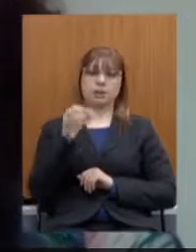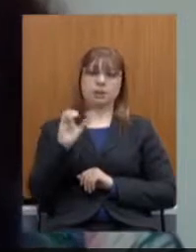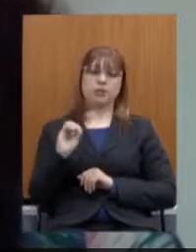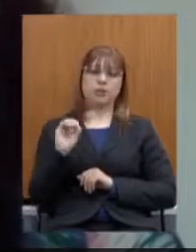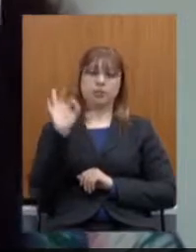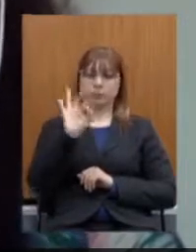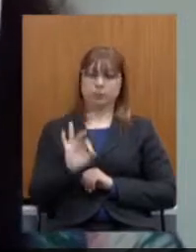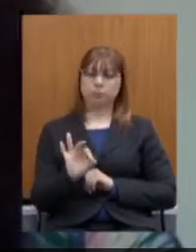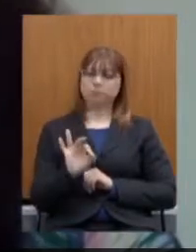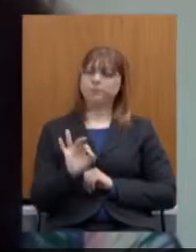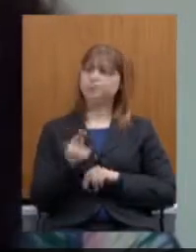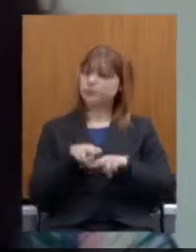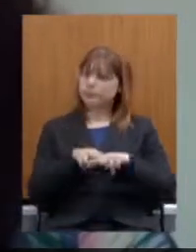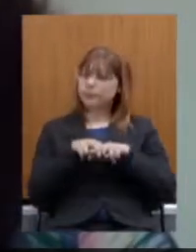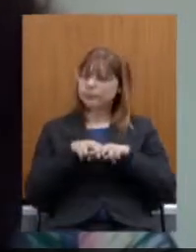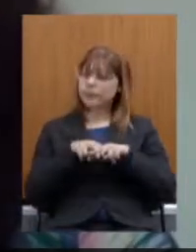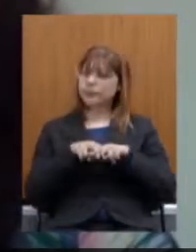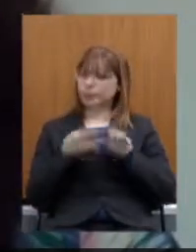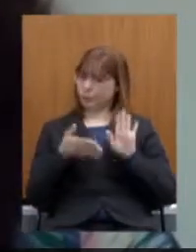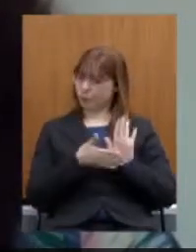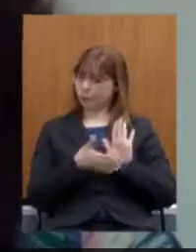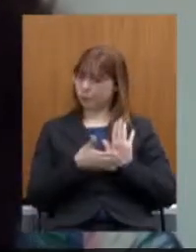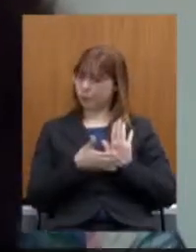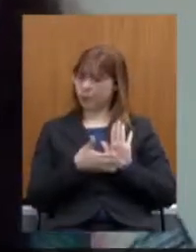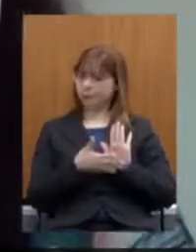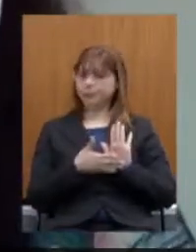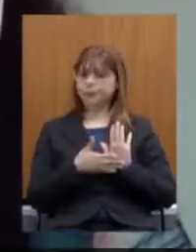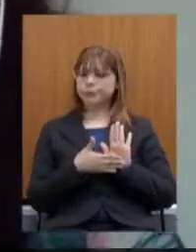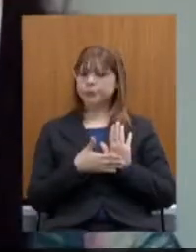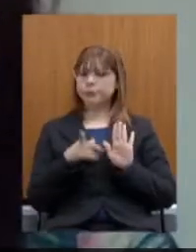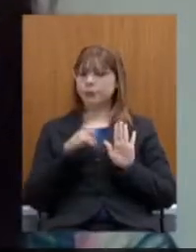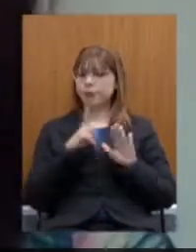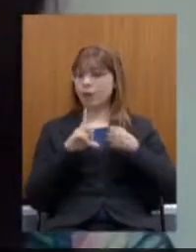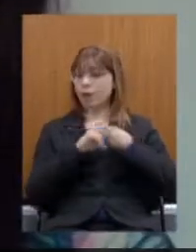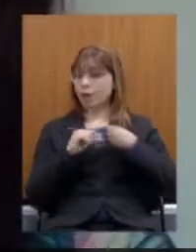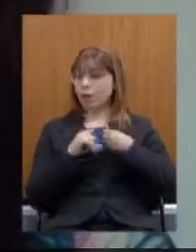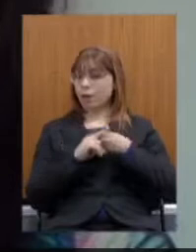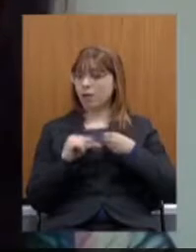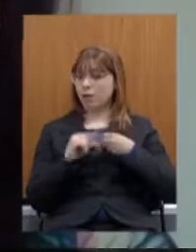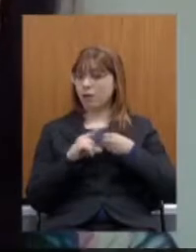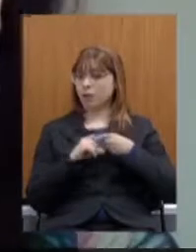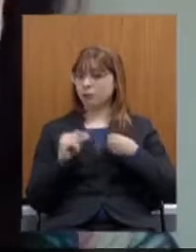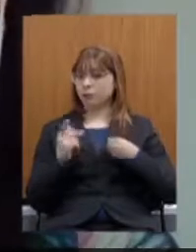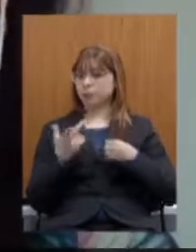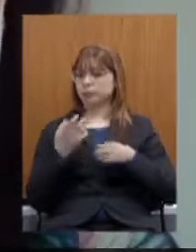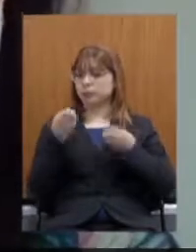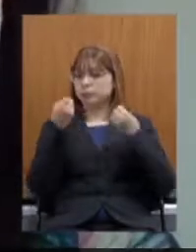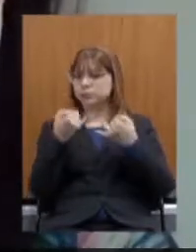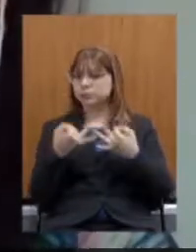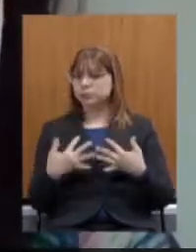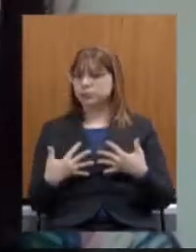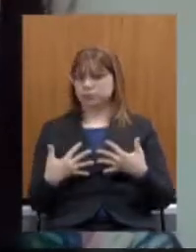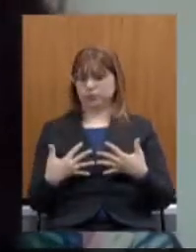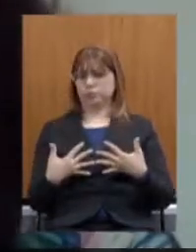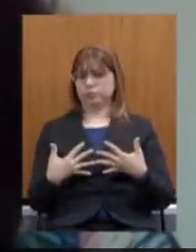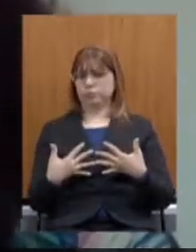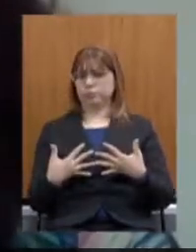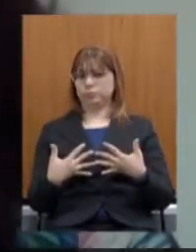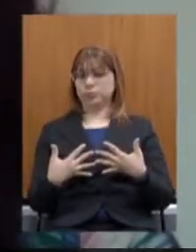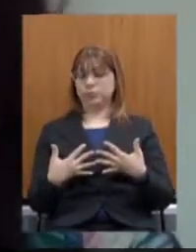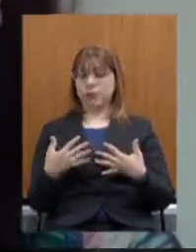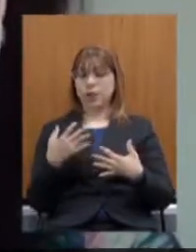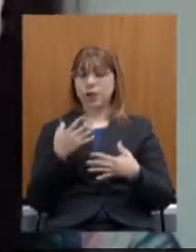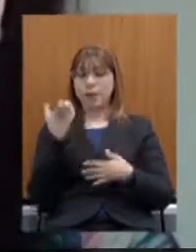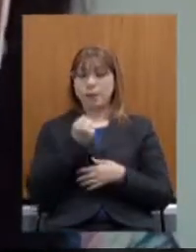Por isso, lá na proposta, tem um artigo que prevê que a pensão pode ser menor que um salário mínimo.